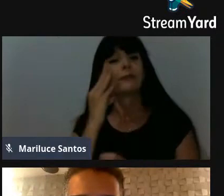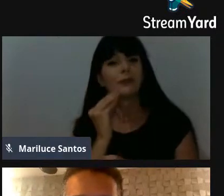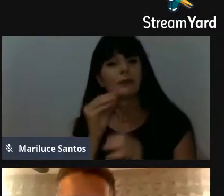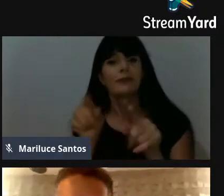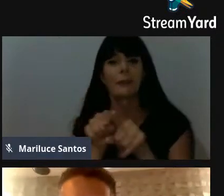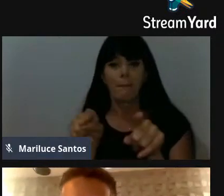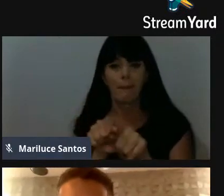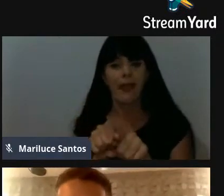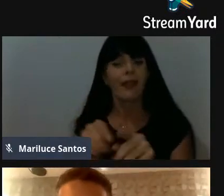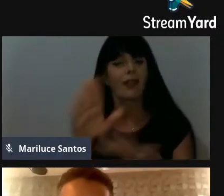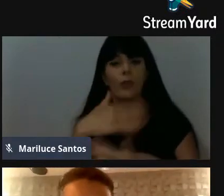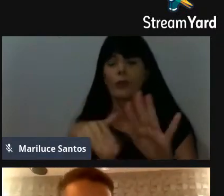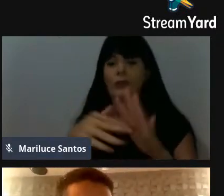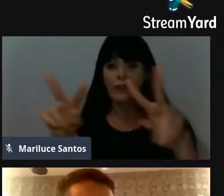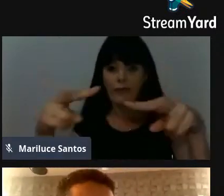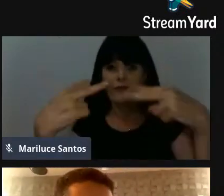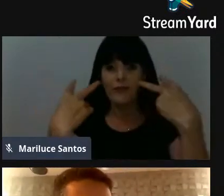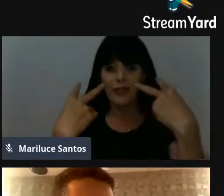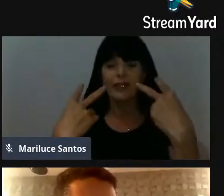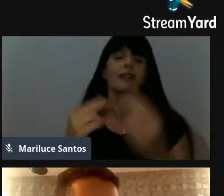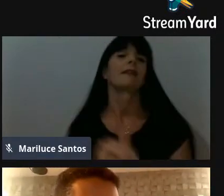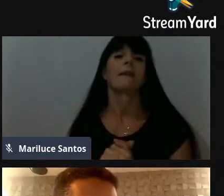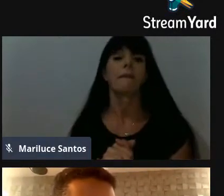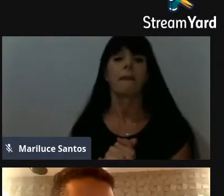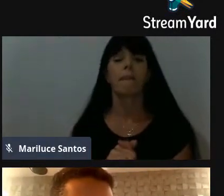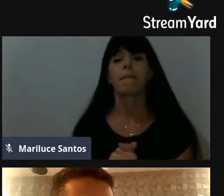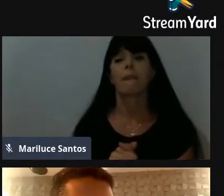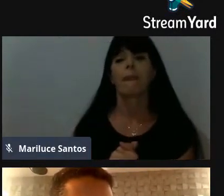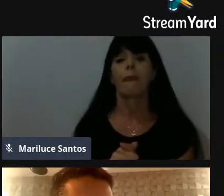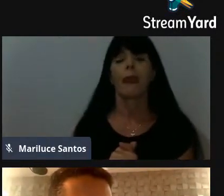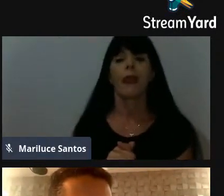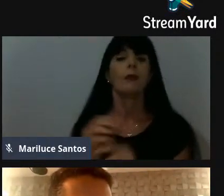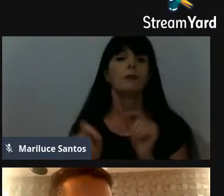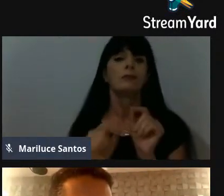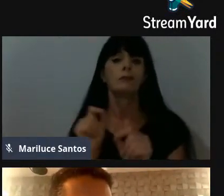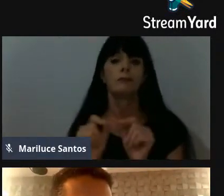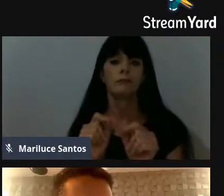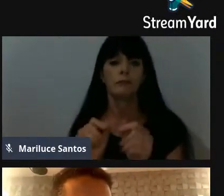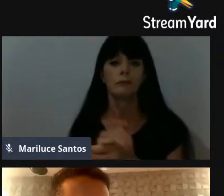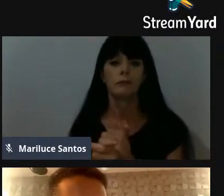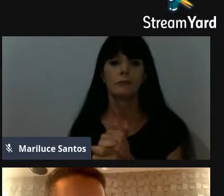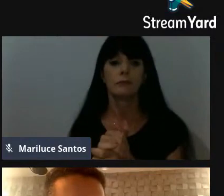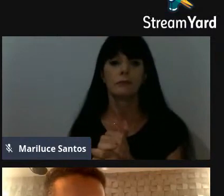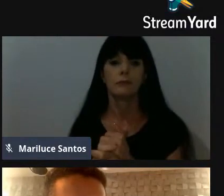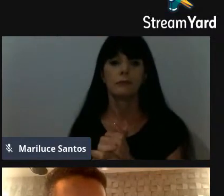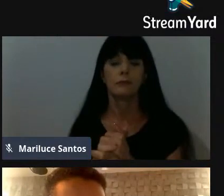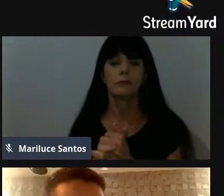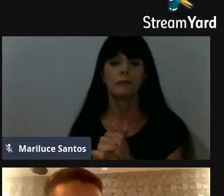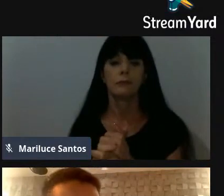a todo mundo que está assistindo a gente. Rafael, em questão de exercer o seu cargo,